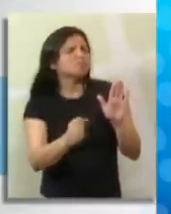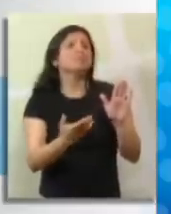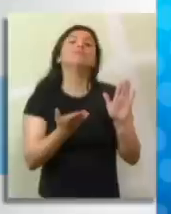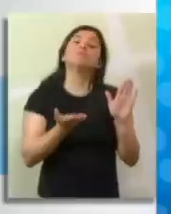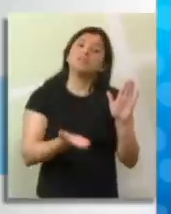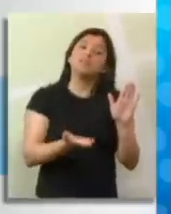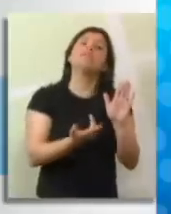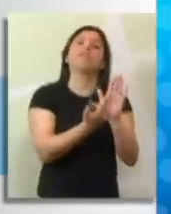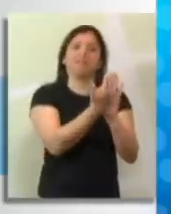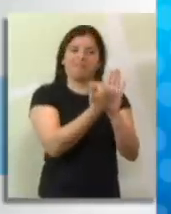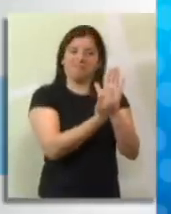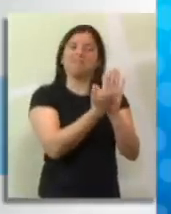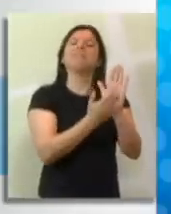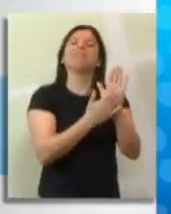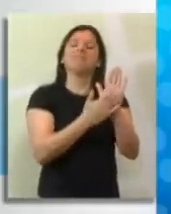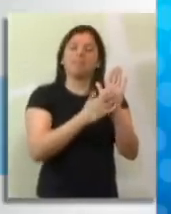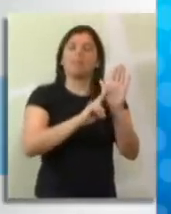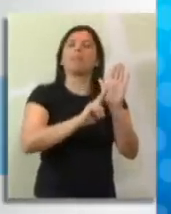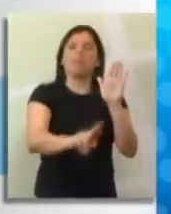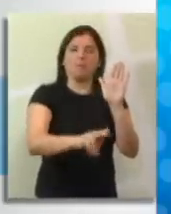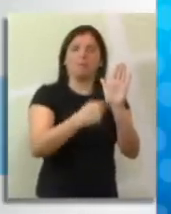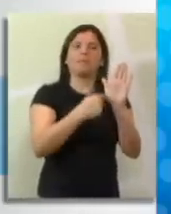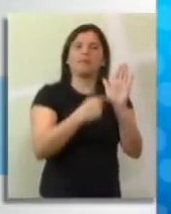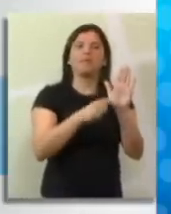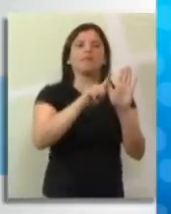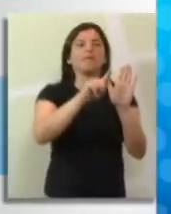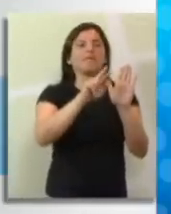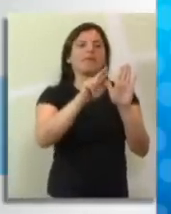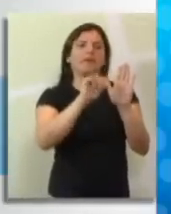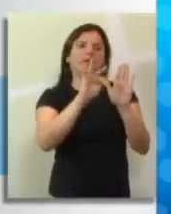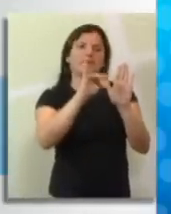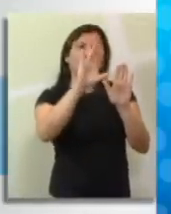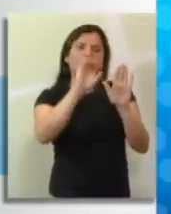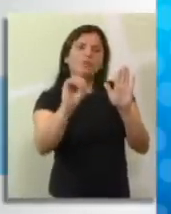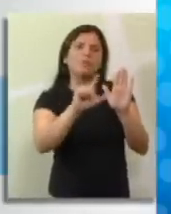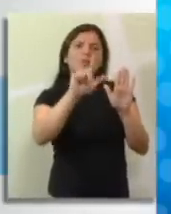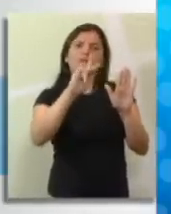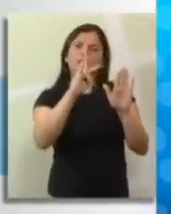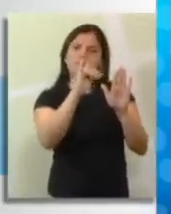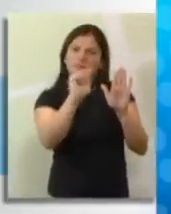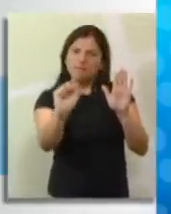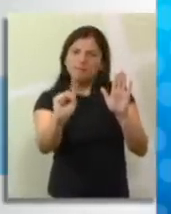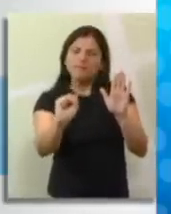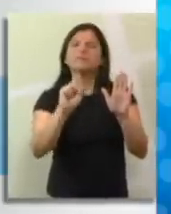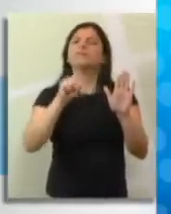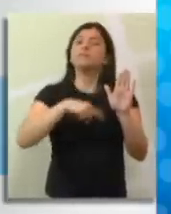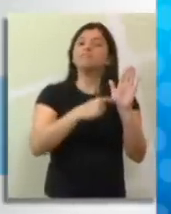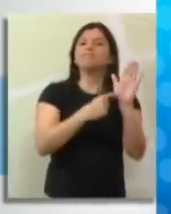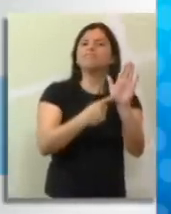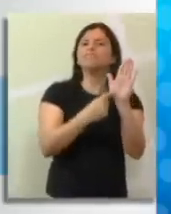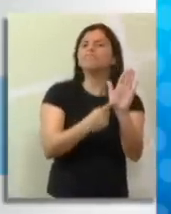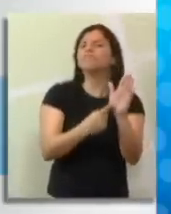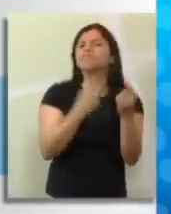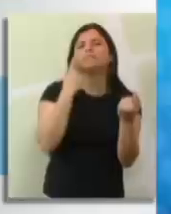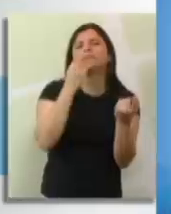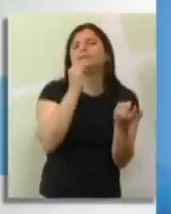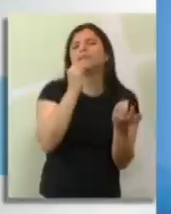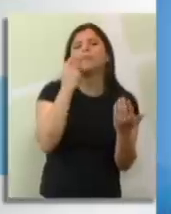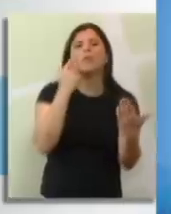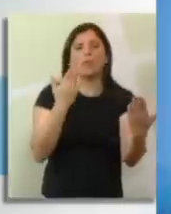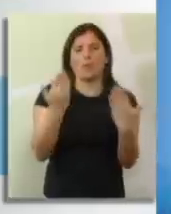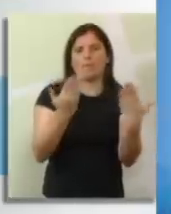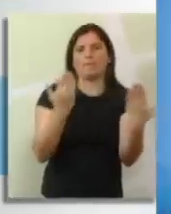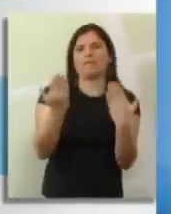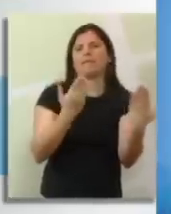Esse é um típico gráfico de linhas. Ele é usado geralmente para comparar dados entre épocas diferentes. Por exemplo, o